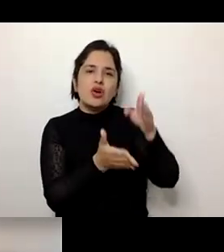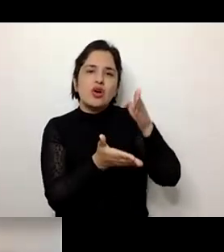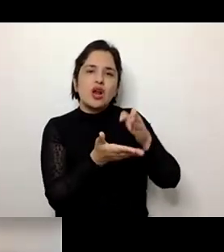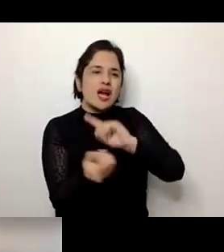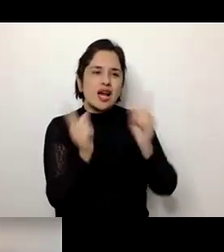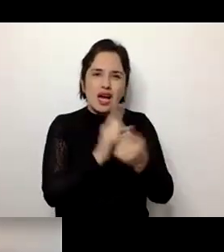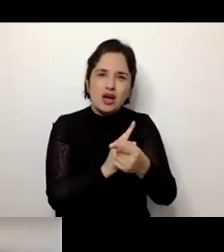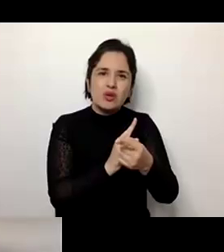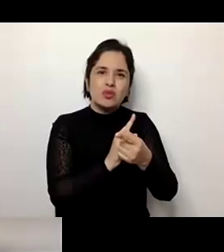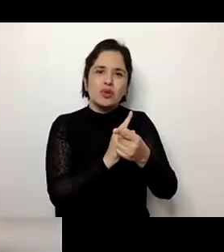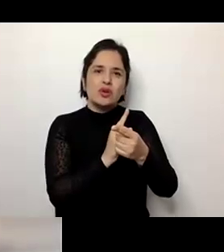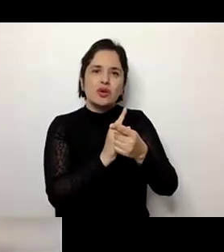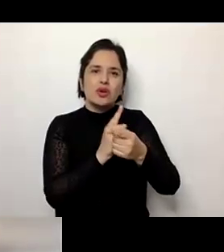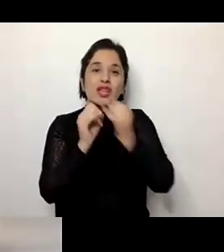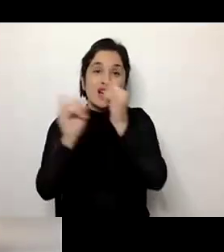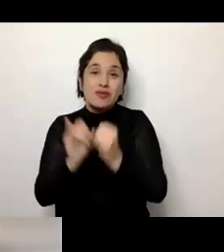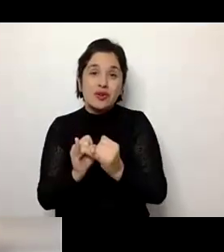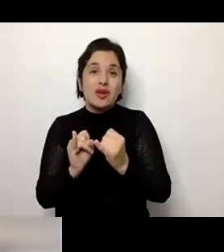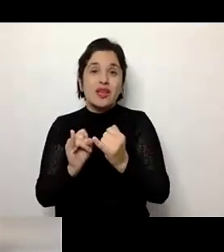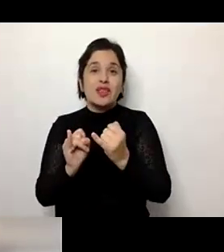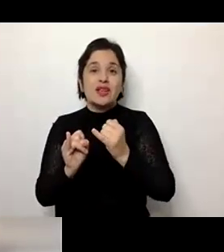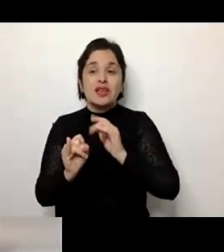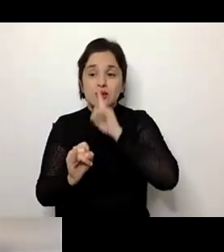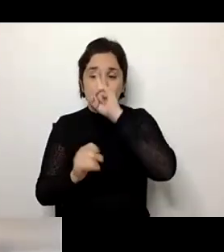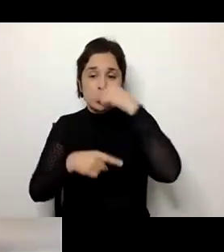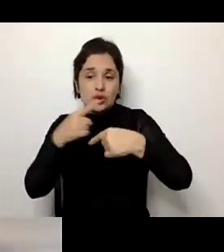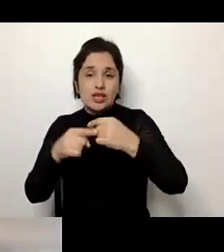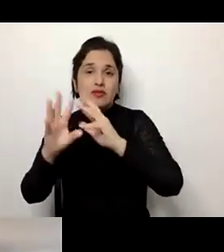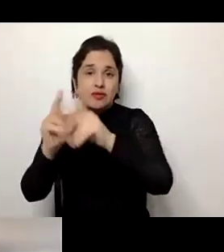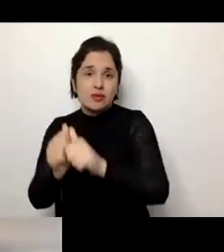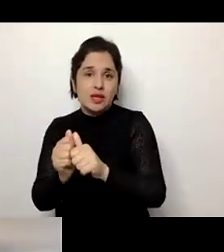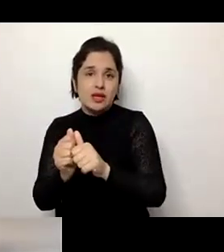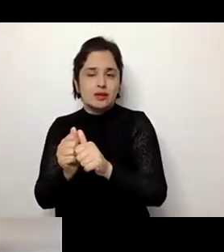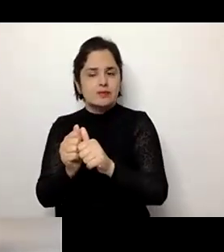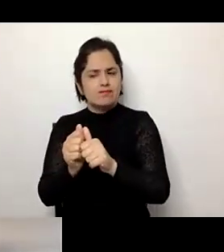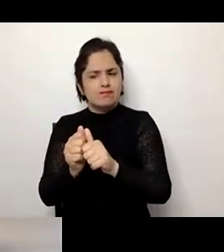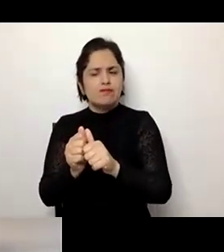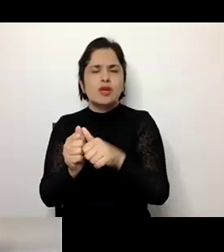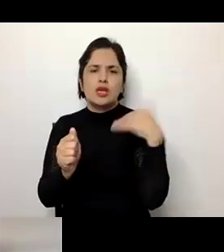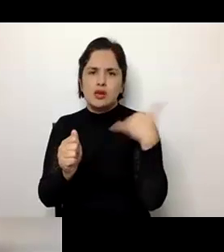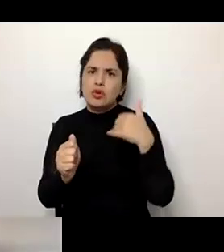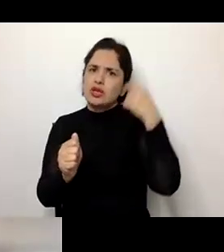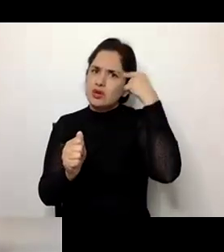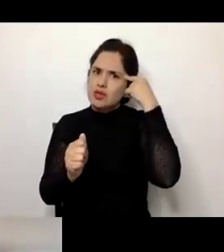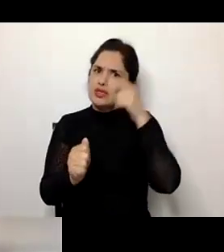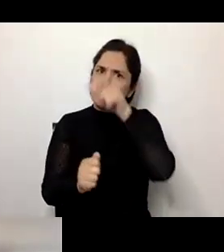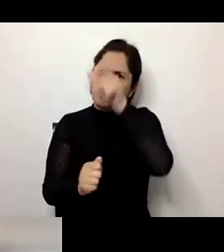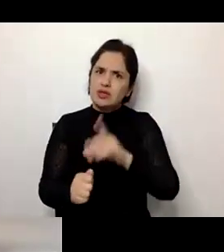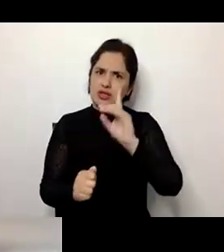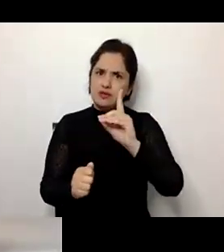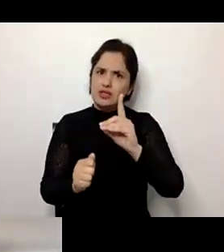nessa dinâmica também é algo importante quando a gente pensa no envelhecimento da pessoa com deficiência.